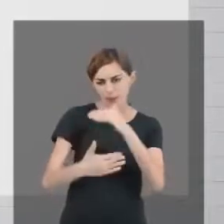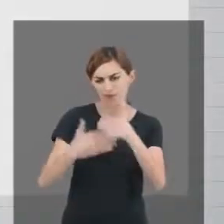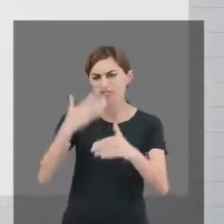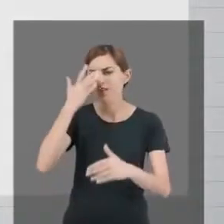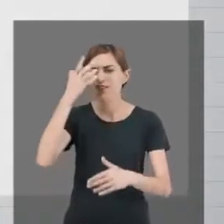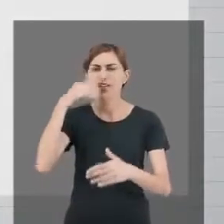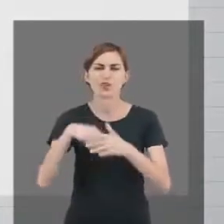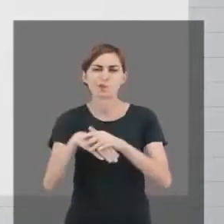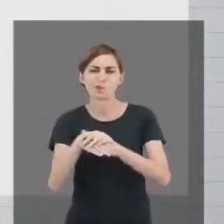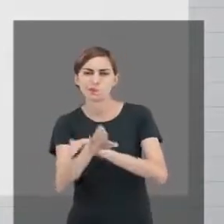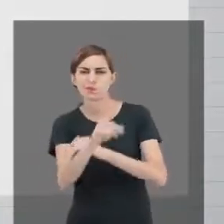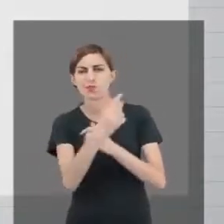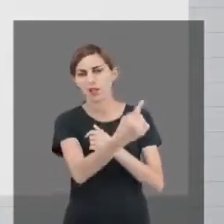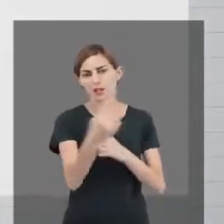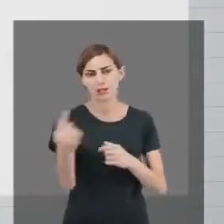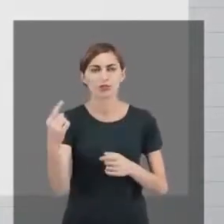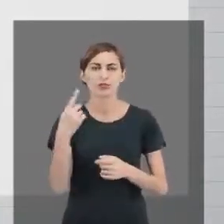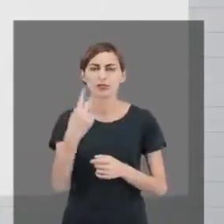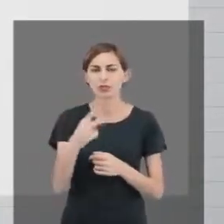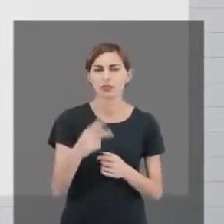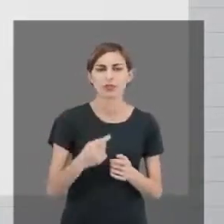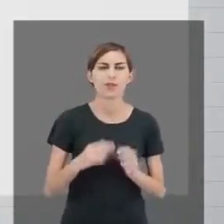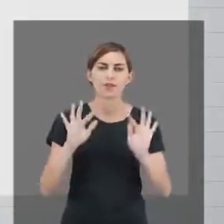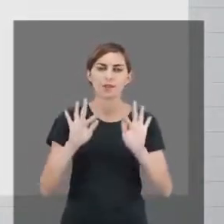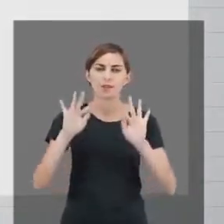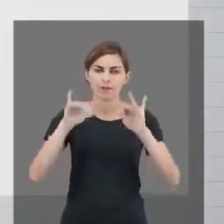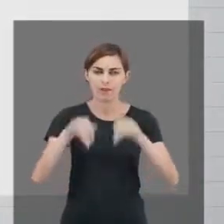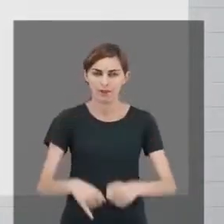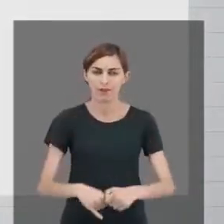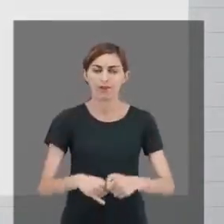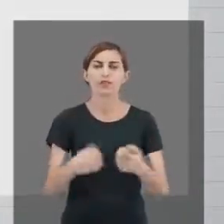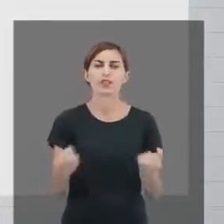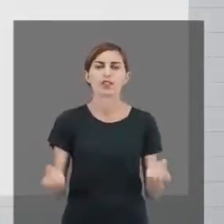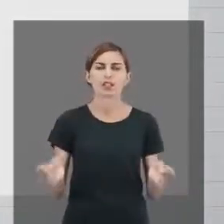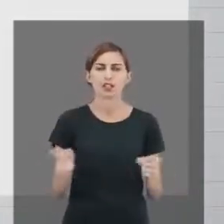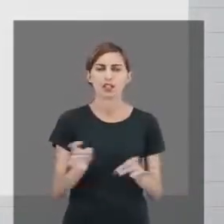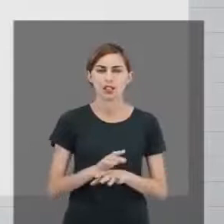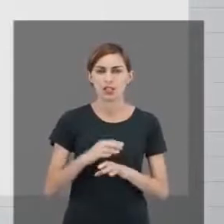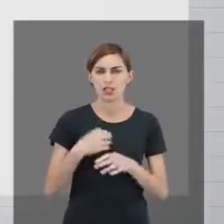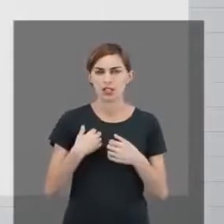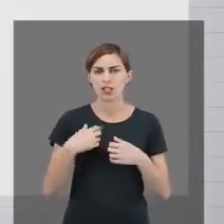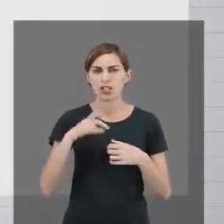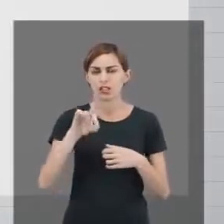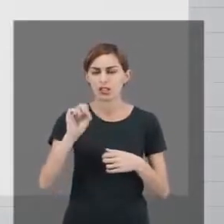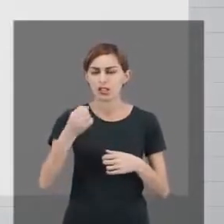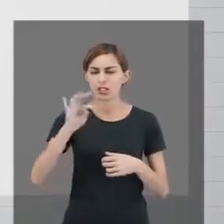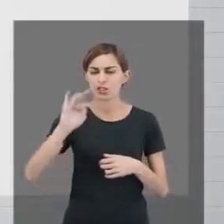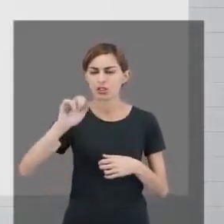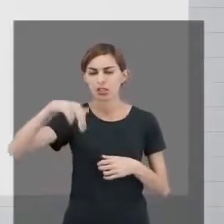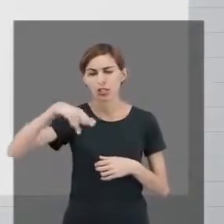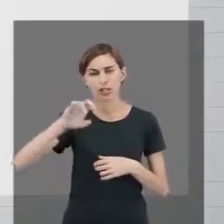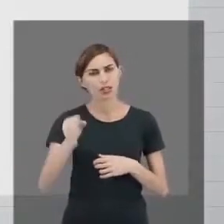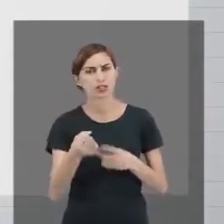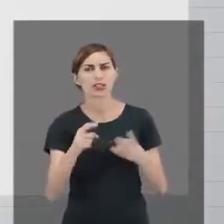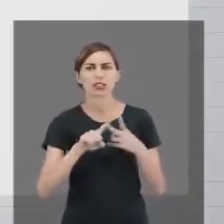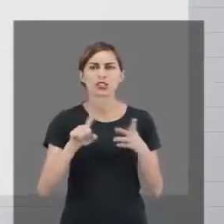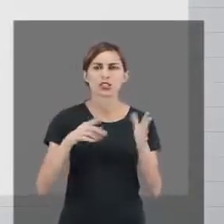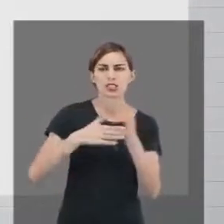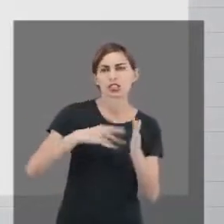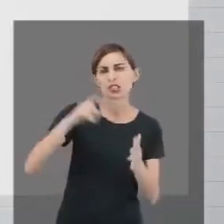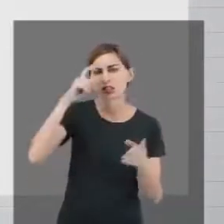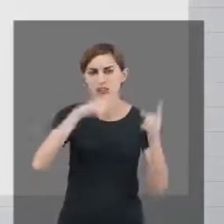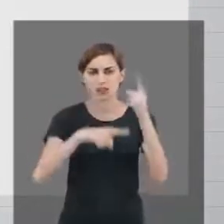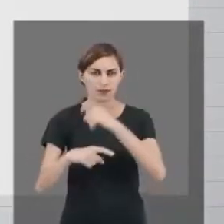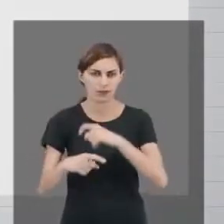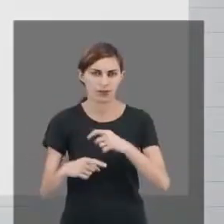bem familiar para cada um de vocês. Para finalizar a gente fala dos destaques e dos desafios. Vocês vão observar